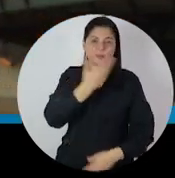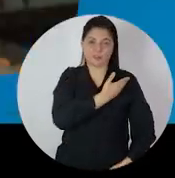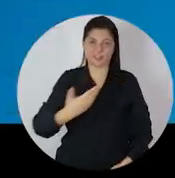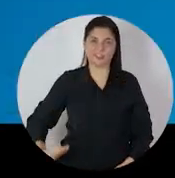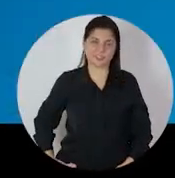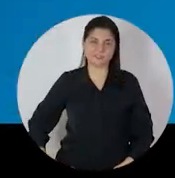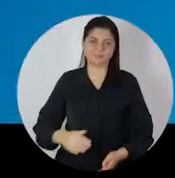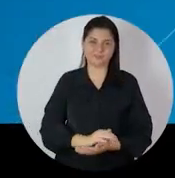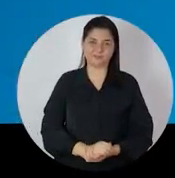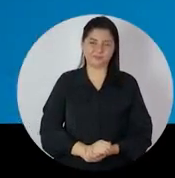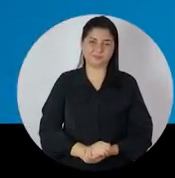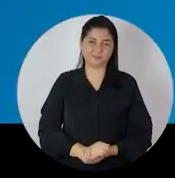Mauro Mendes, Governador